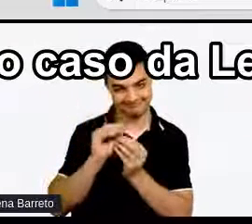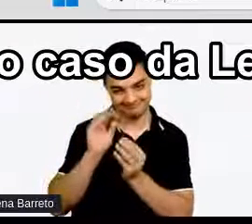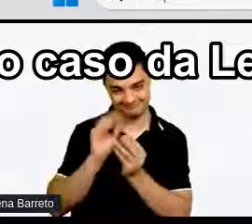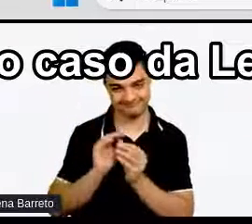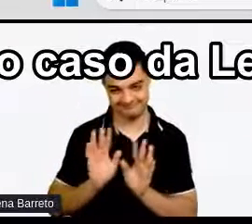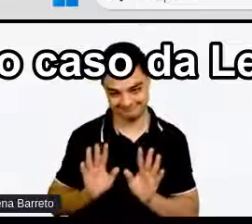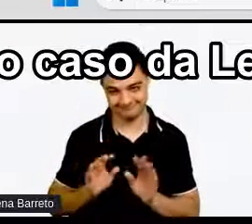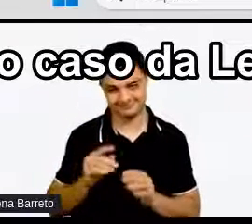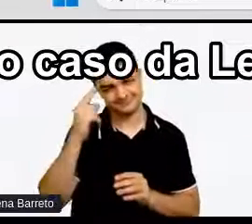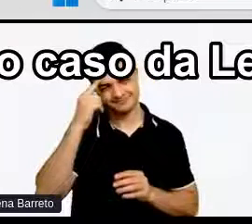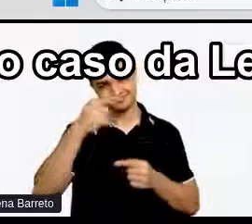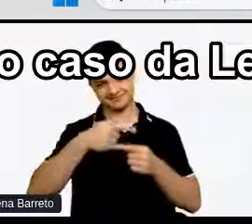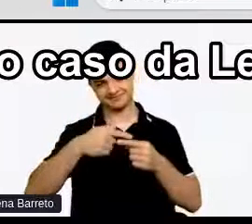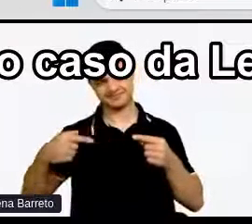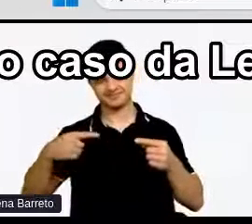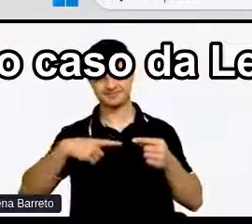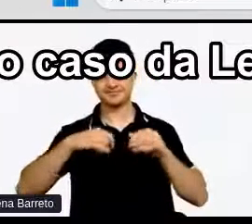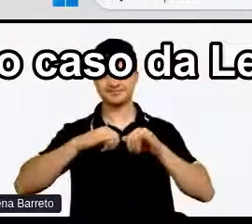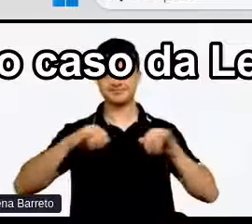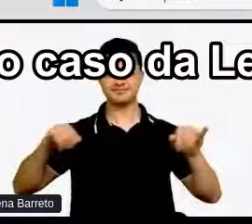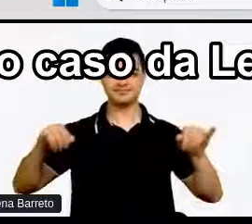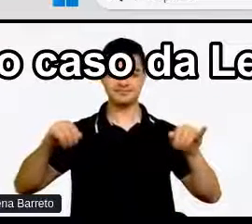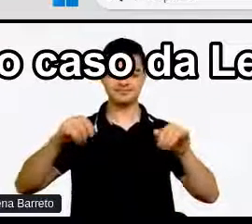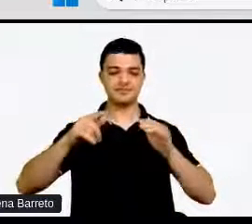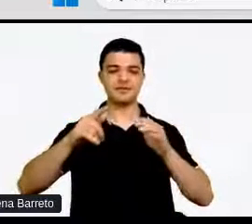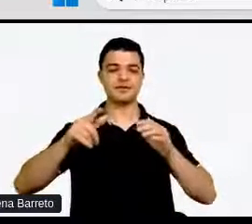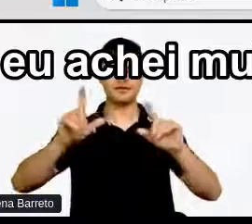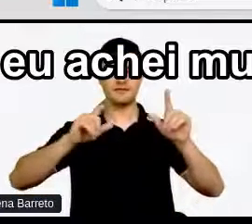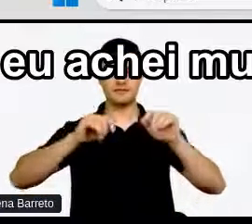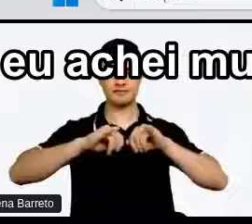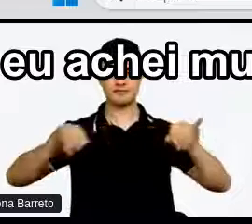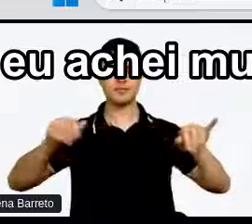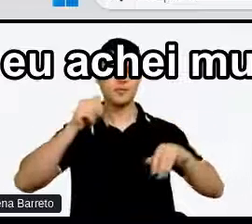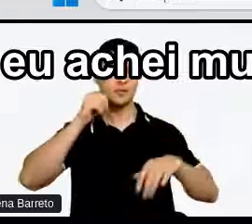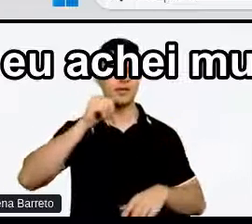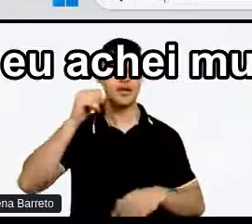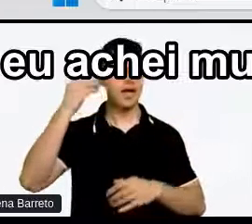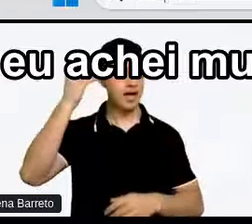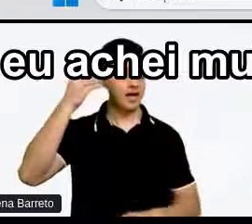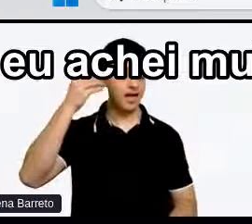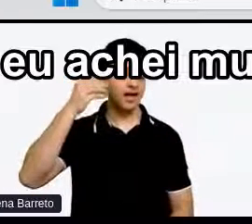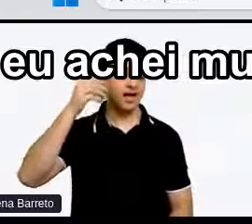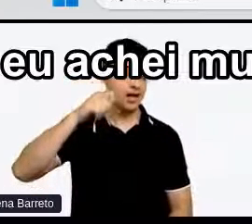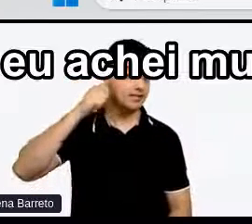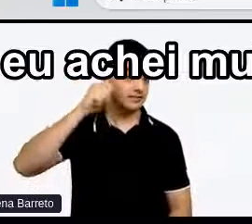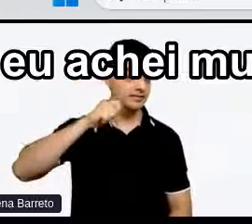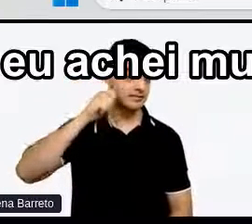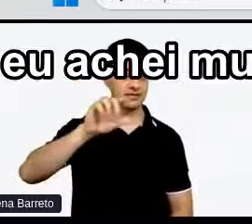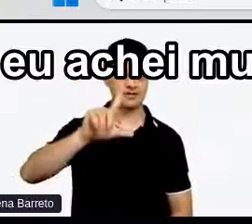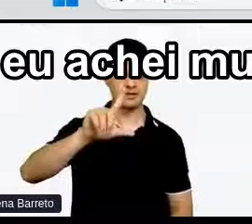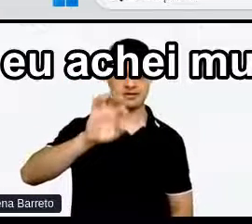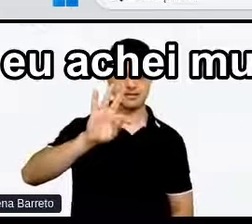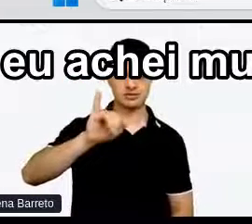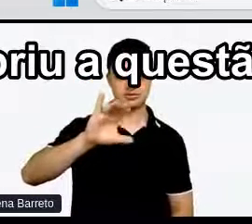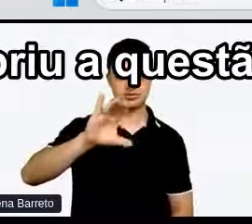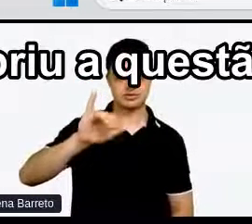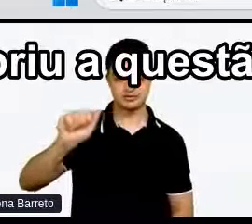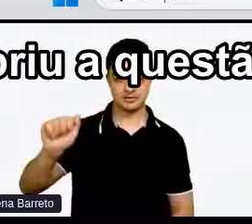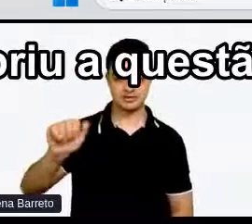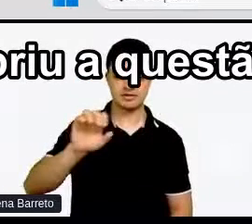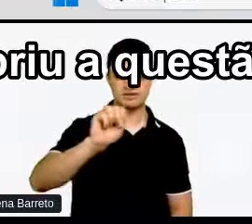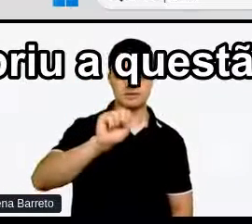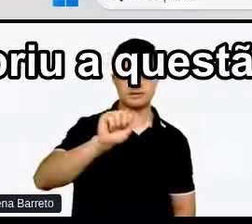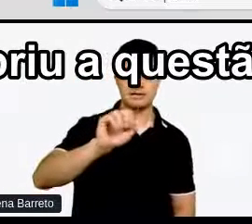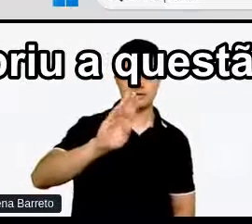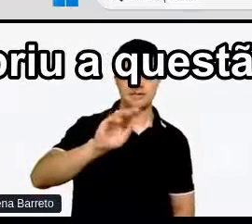o caso Da Letícia Sabatella Atriz Que abriu Eu achei muito importante O relato dela Porque ela